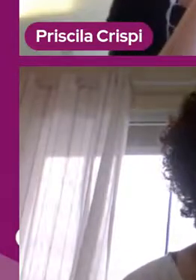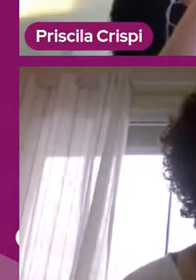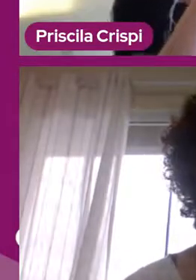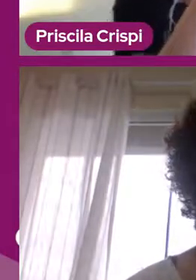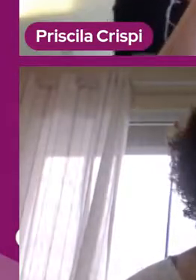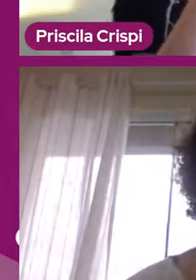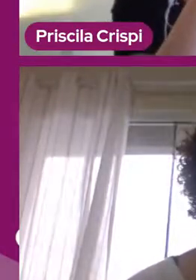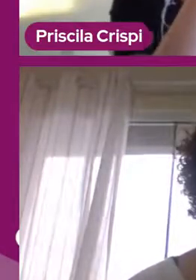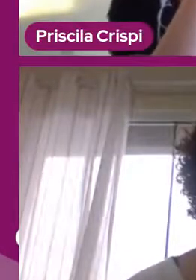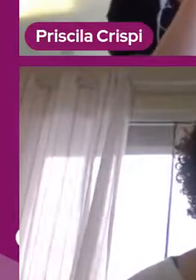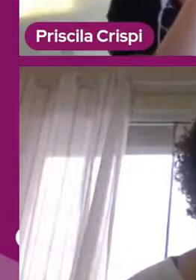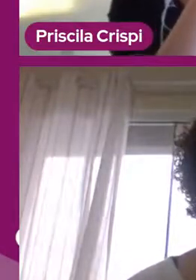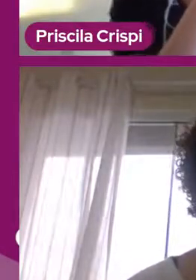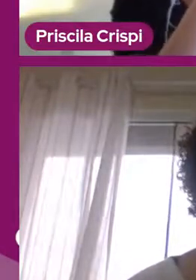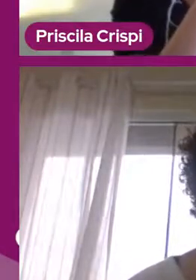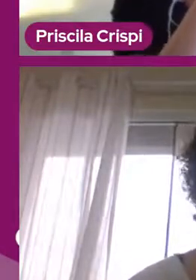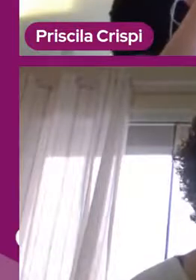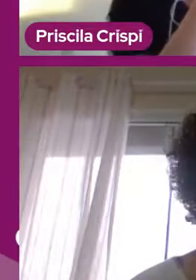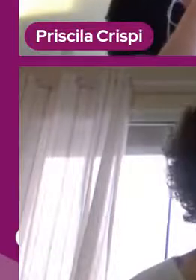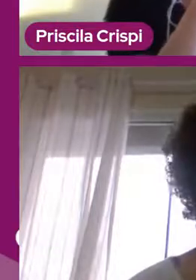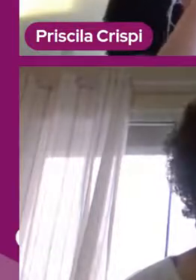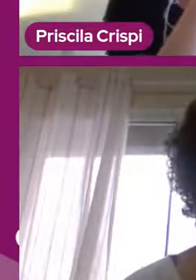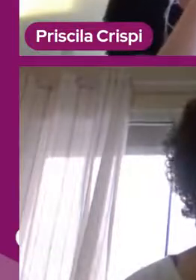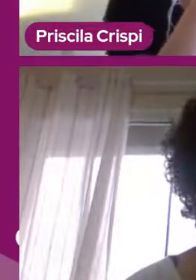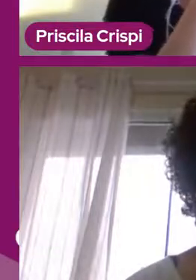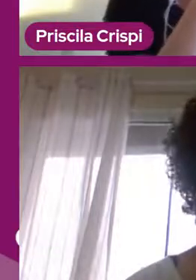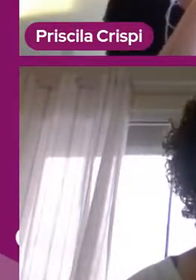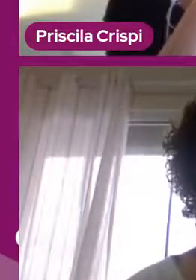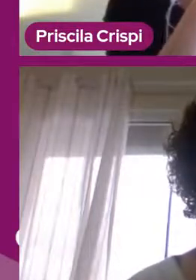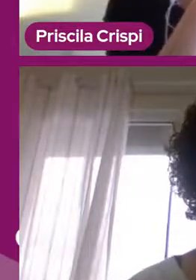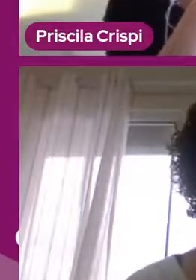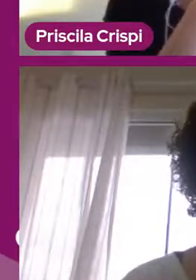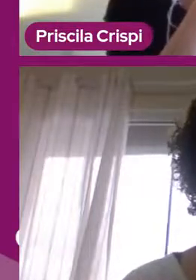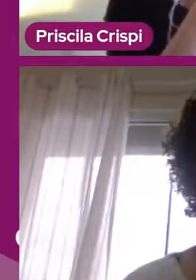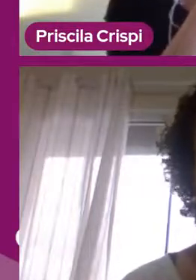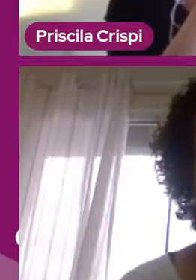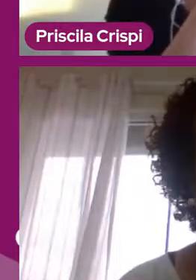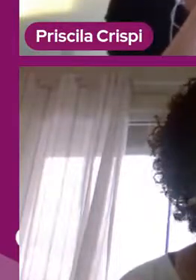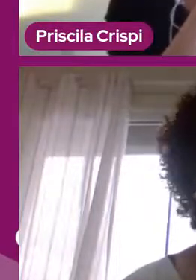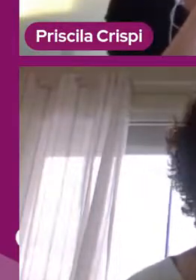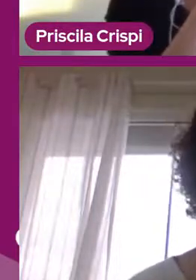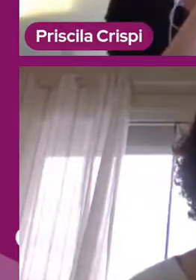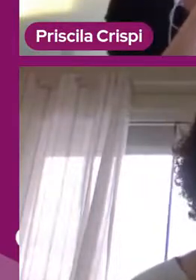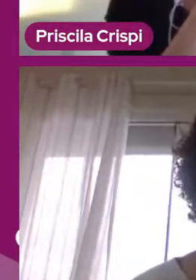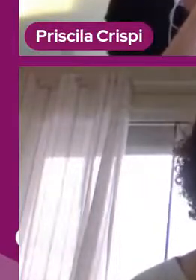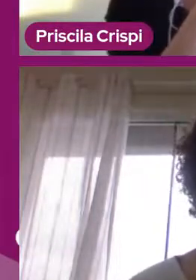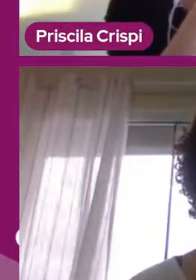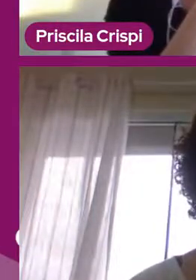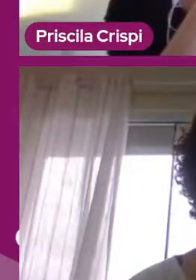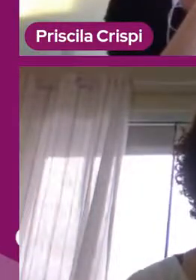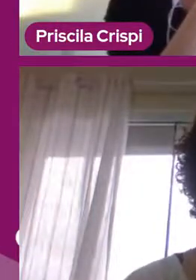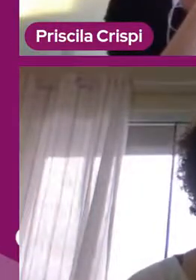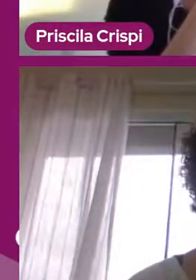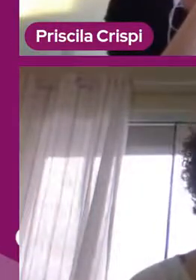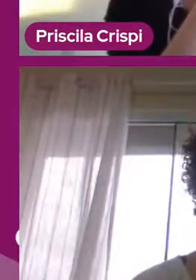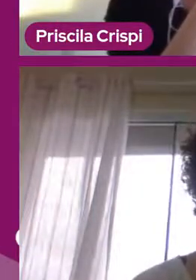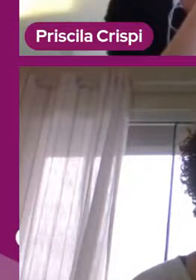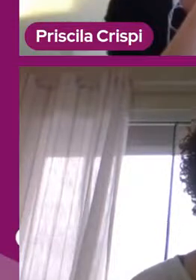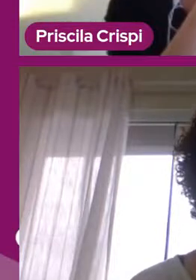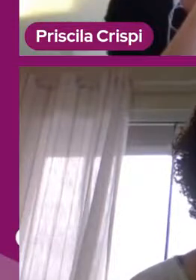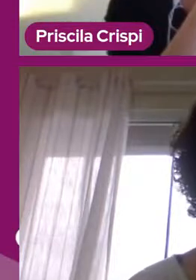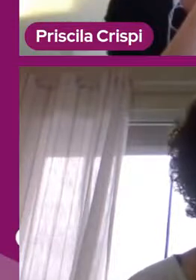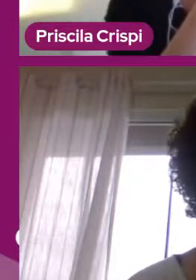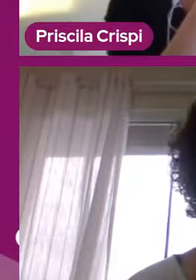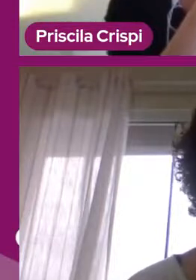mais tranquila, porque no dia a dia, assim, da rotina da educação infantil, lá na escola, como eu falei que é uma